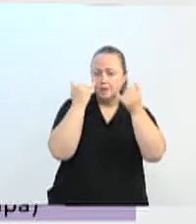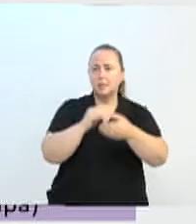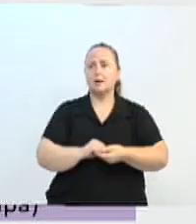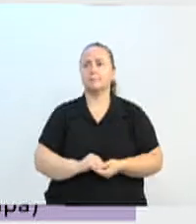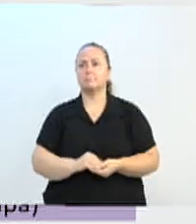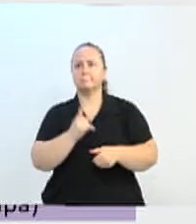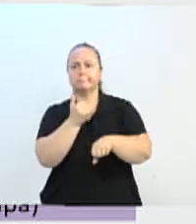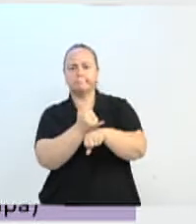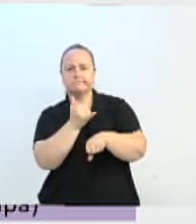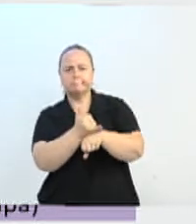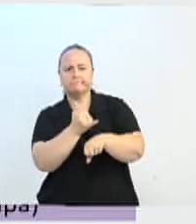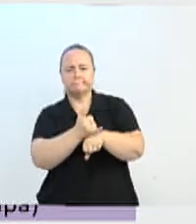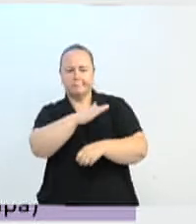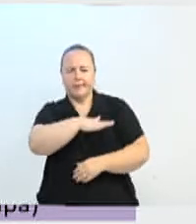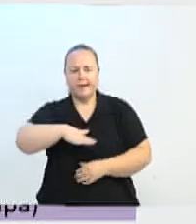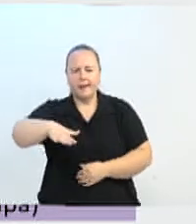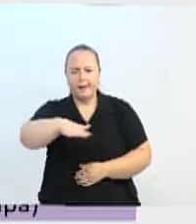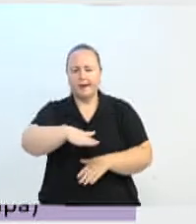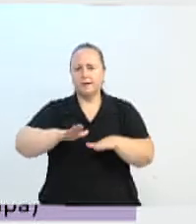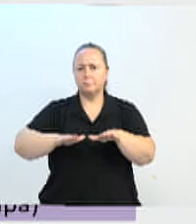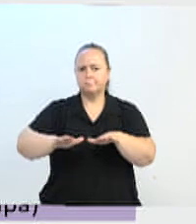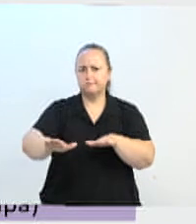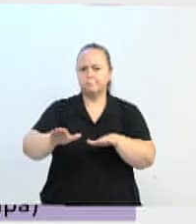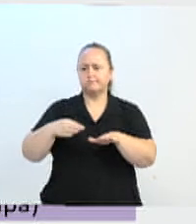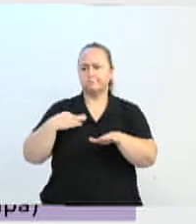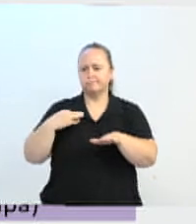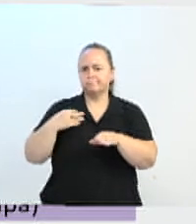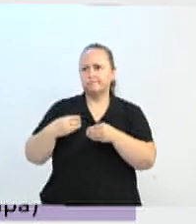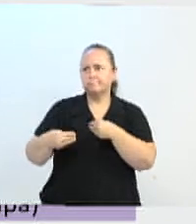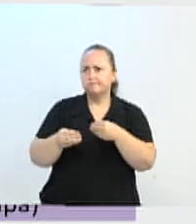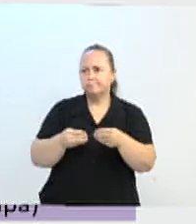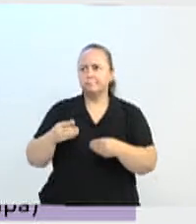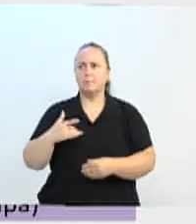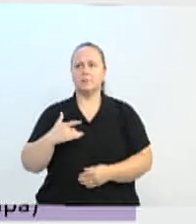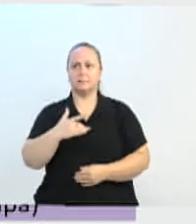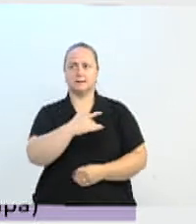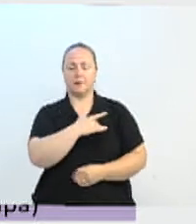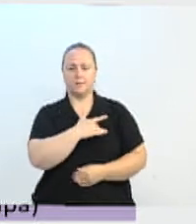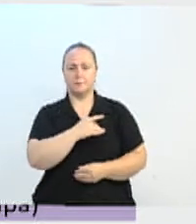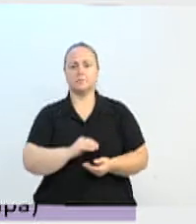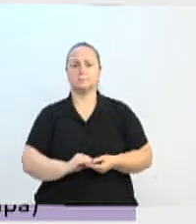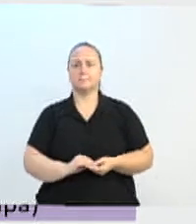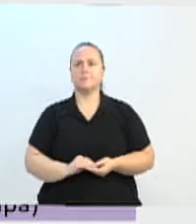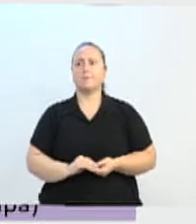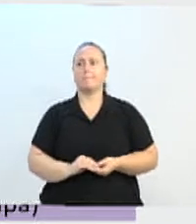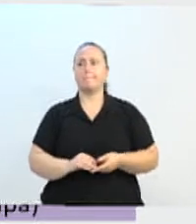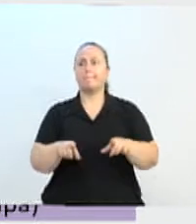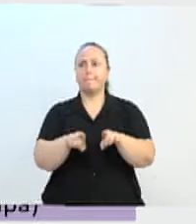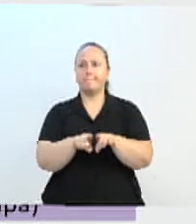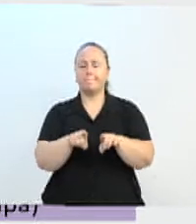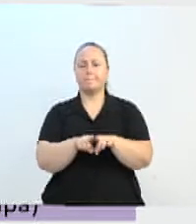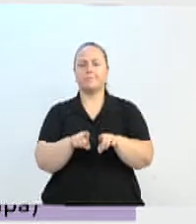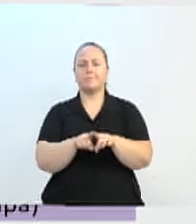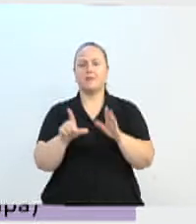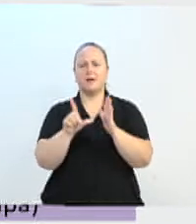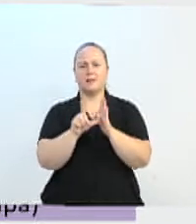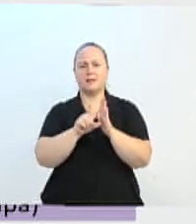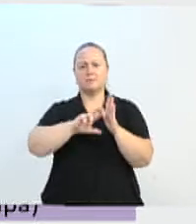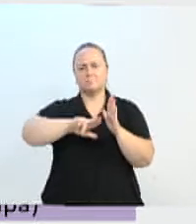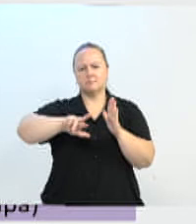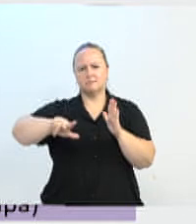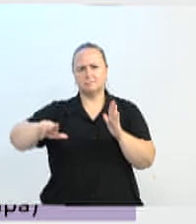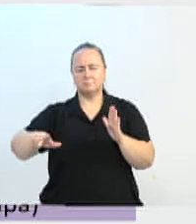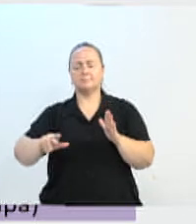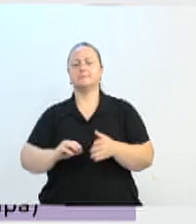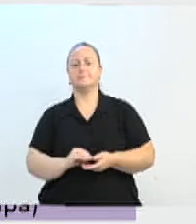eletrometal mecânico, o eixo têxtil e de confecção, o eixo da saúde e o eixo do comércio, que também está dentro do nosso PDEM.